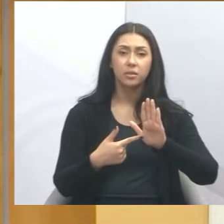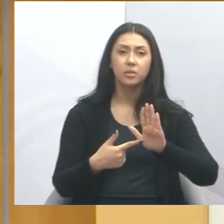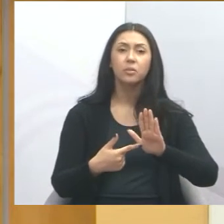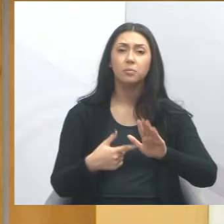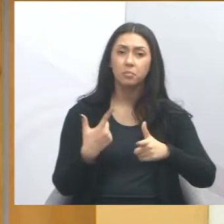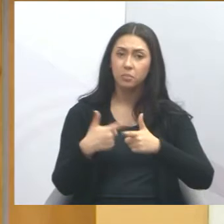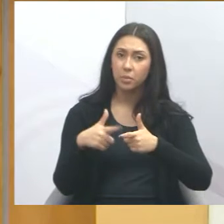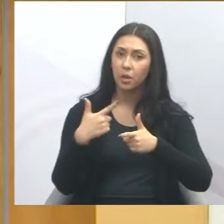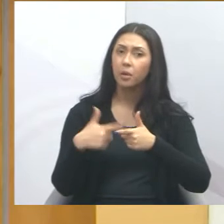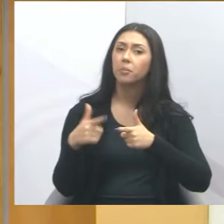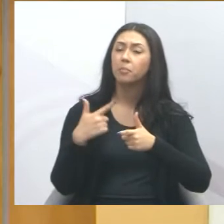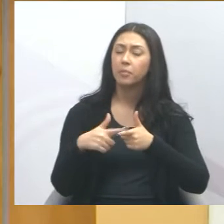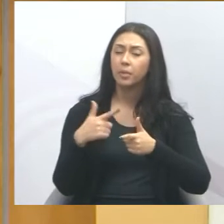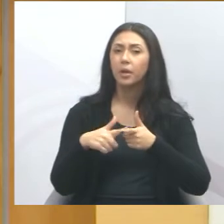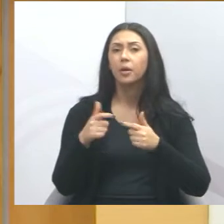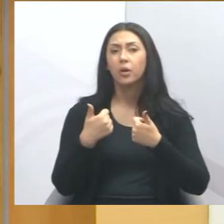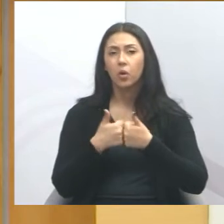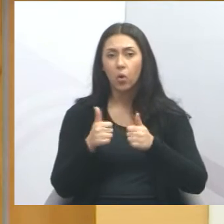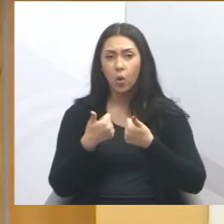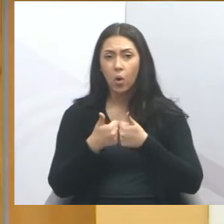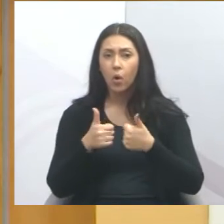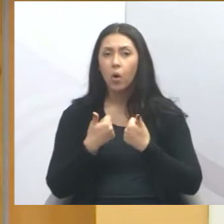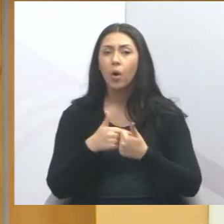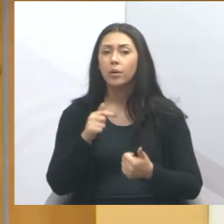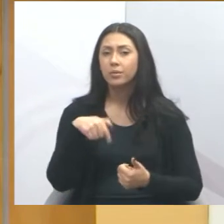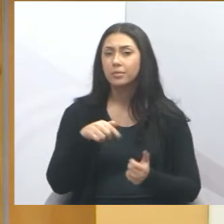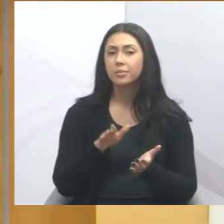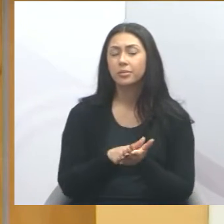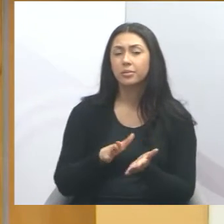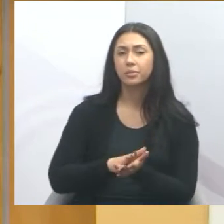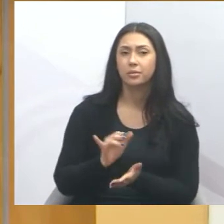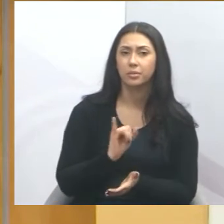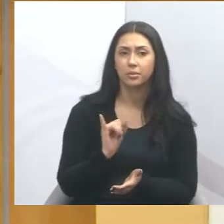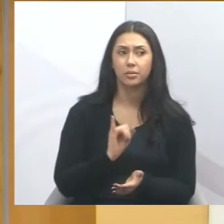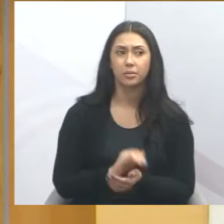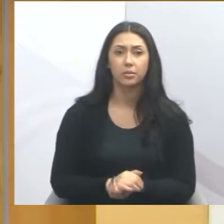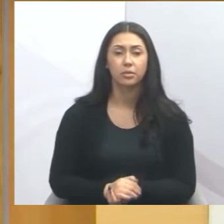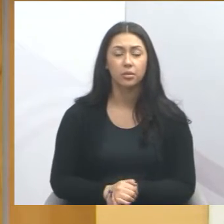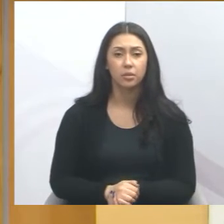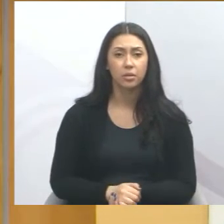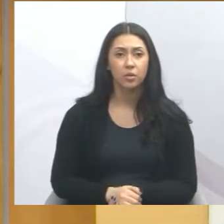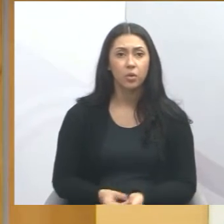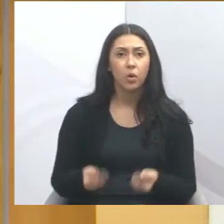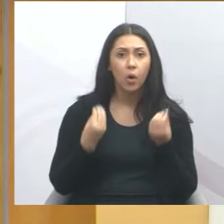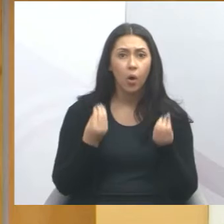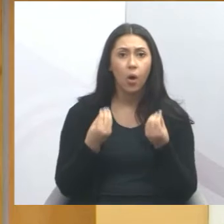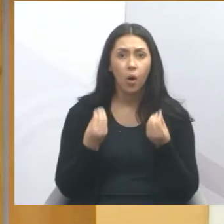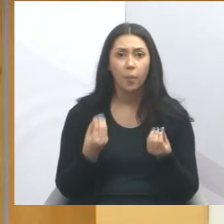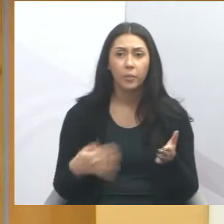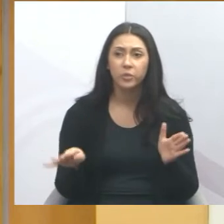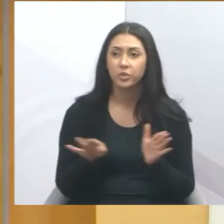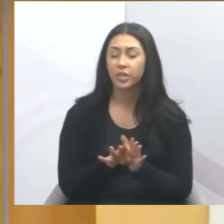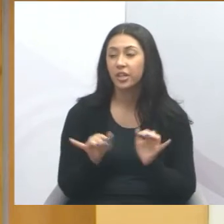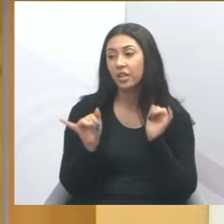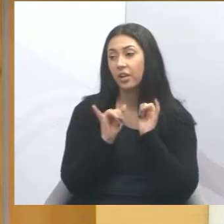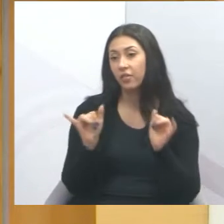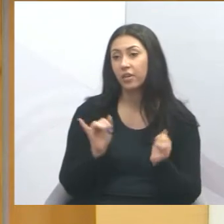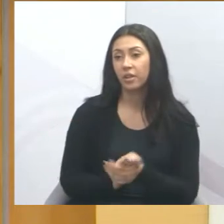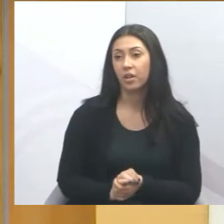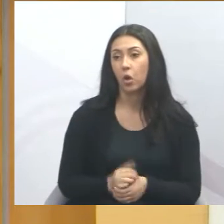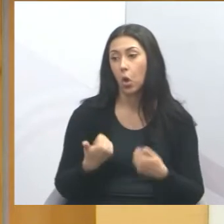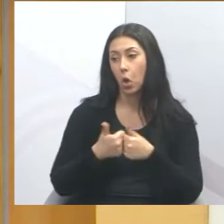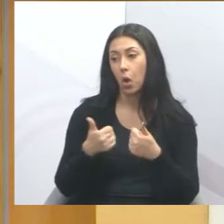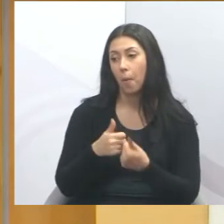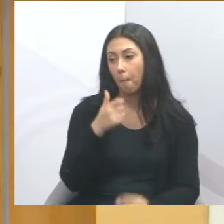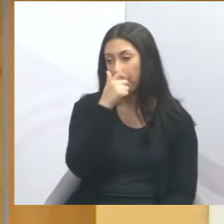reivindicação que o transporte público de Jacareí está superlotado. E como dizer ao trabalhador que o ônibus